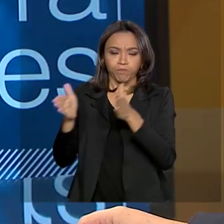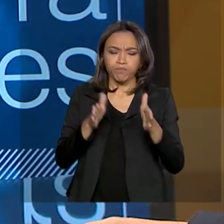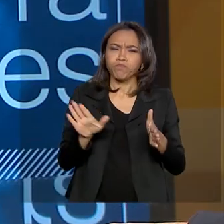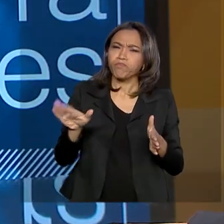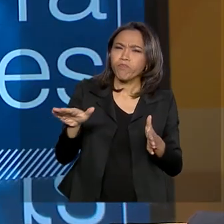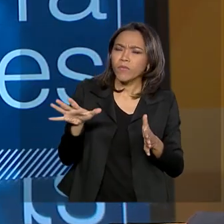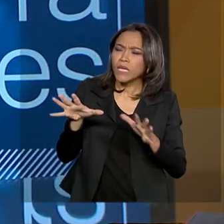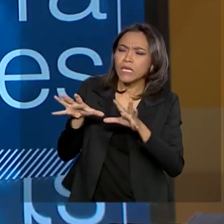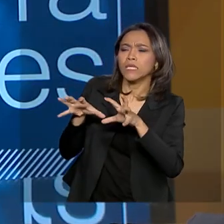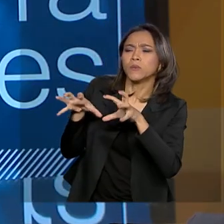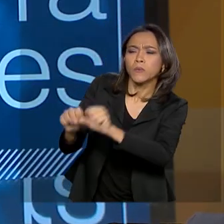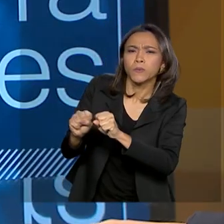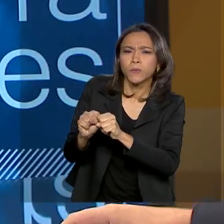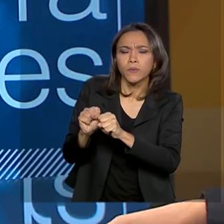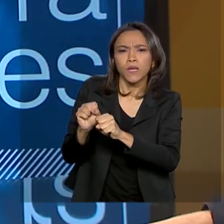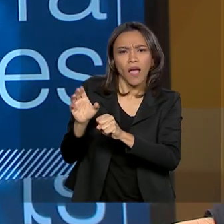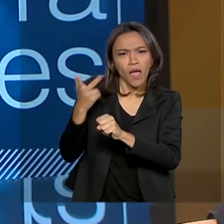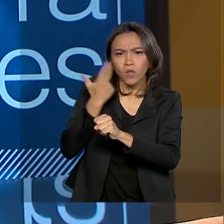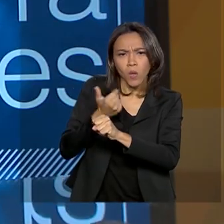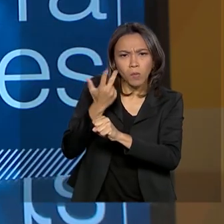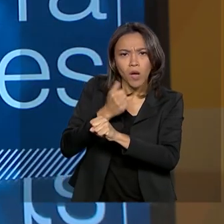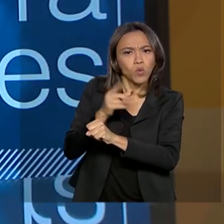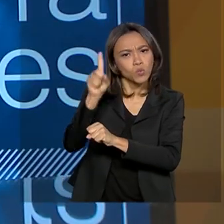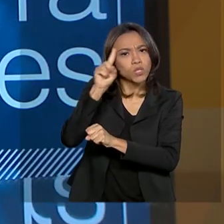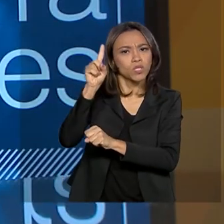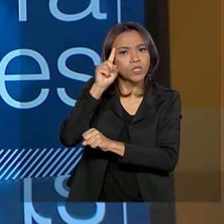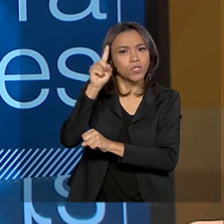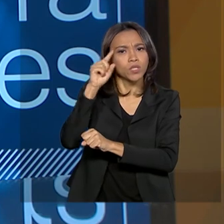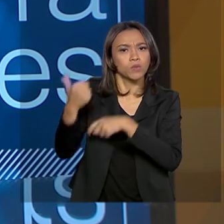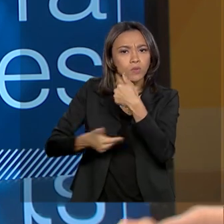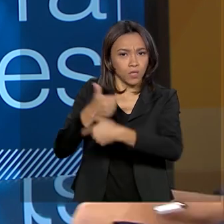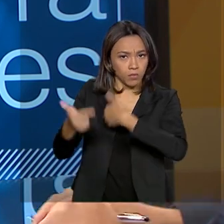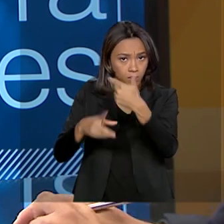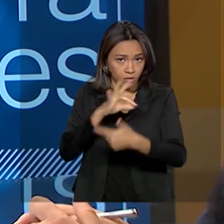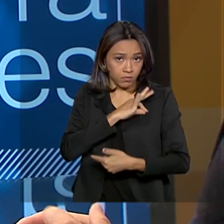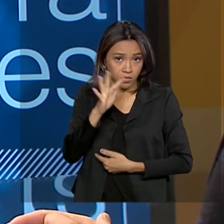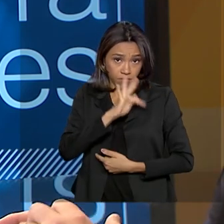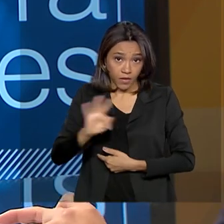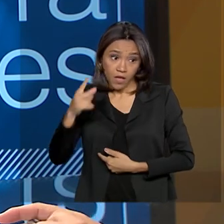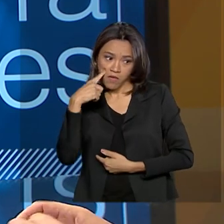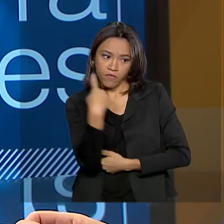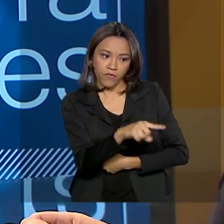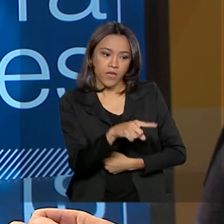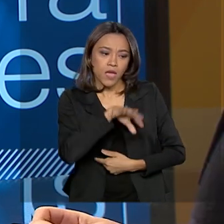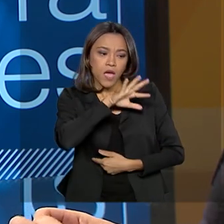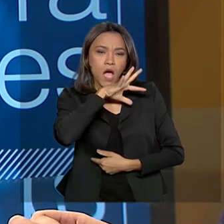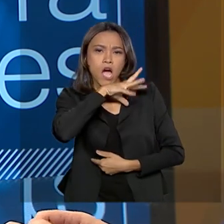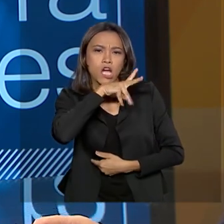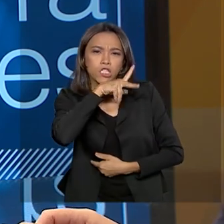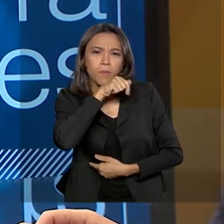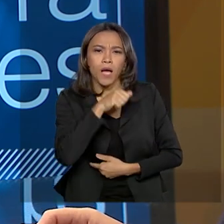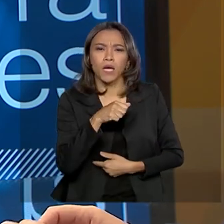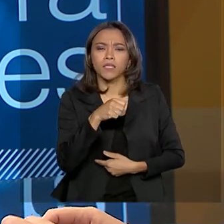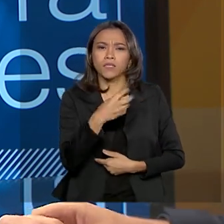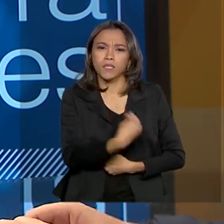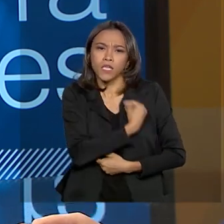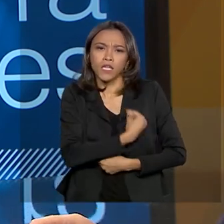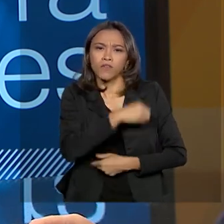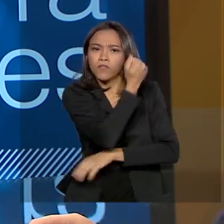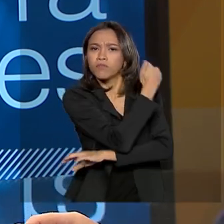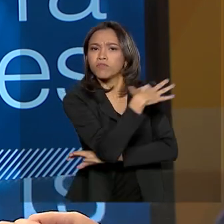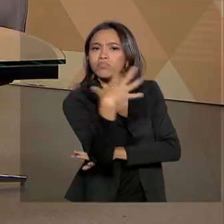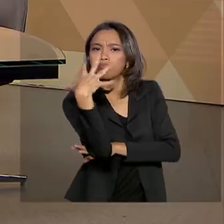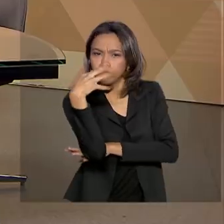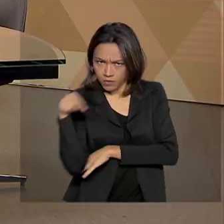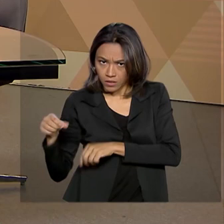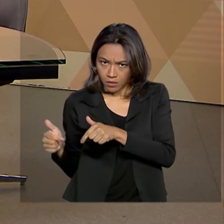apreensão, também é comum no trabalho do dia a dia da PRF encontrar ali animais silvestres, vocês trabalham também